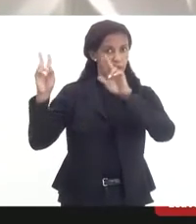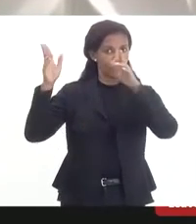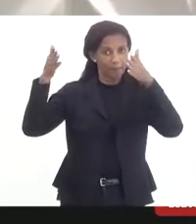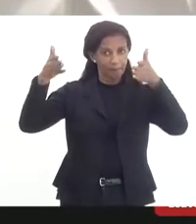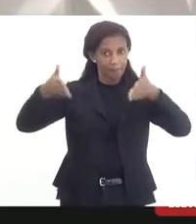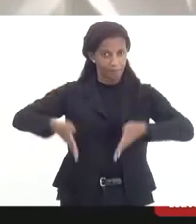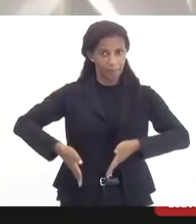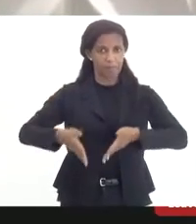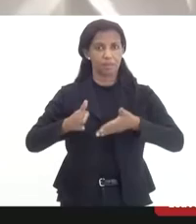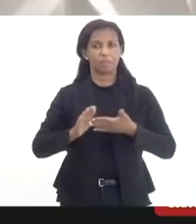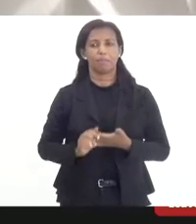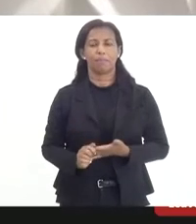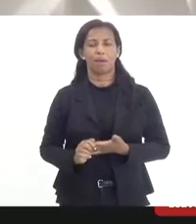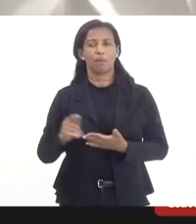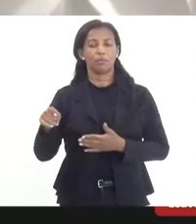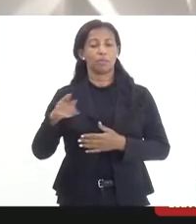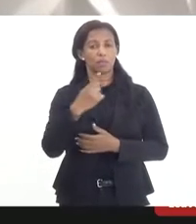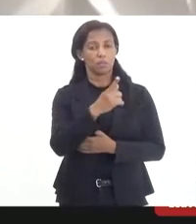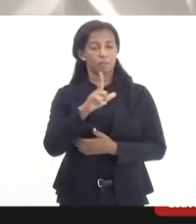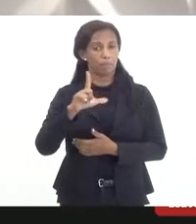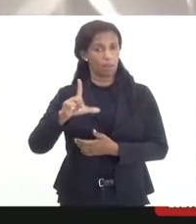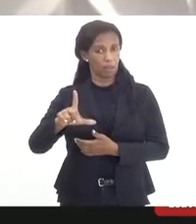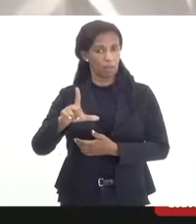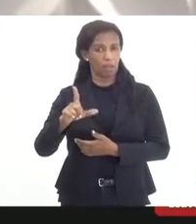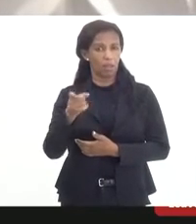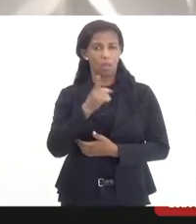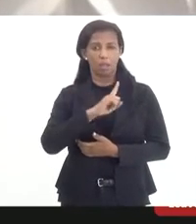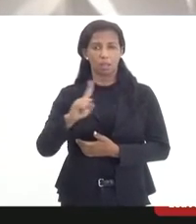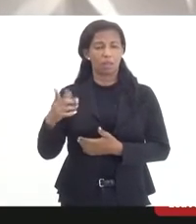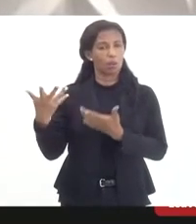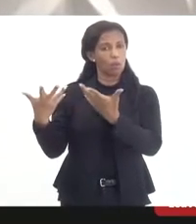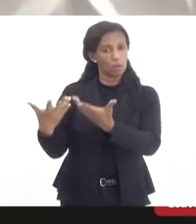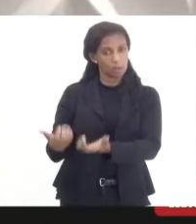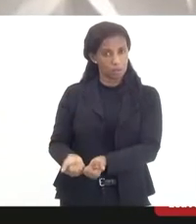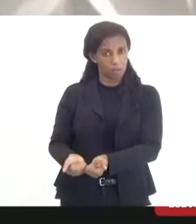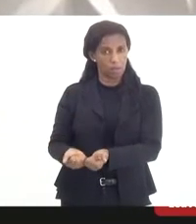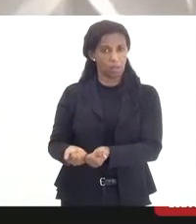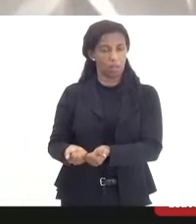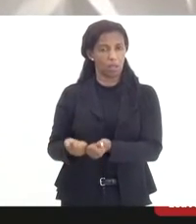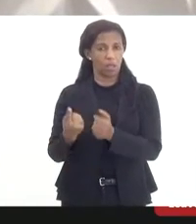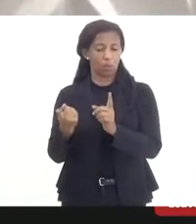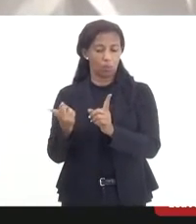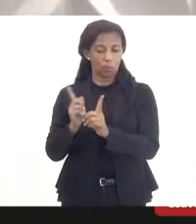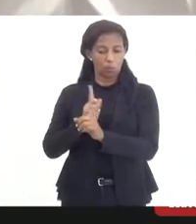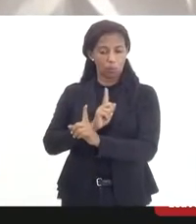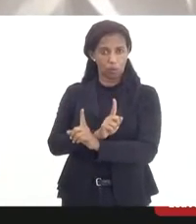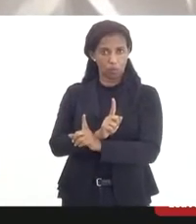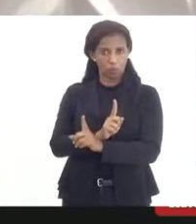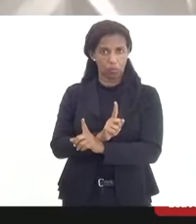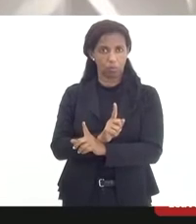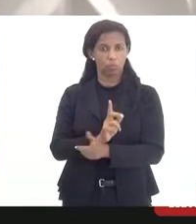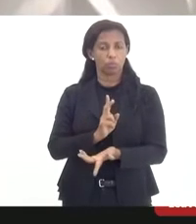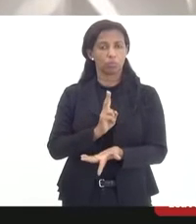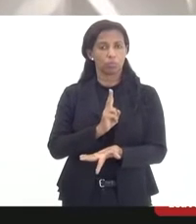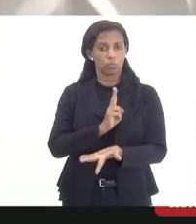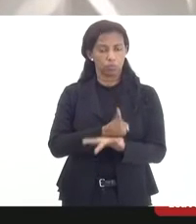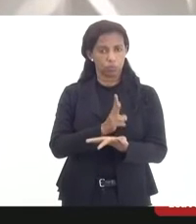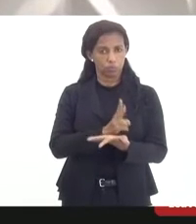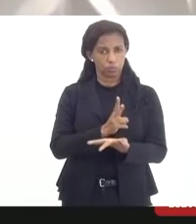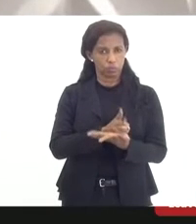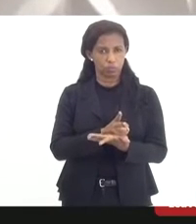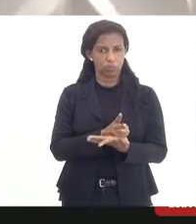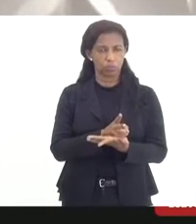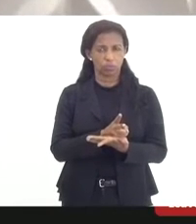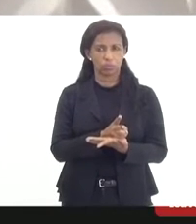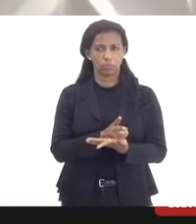projeto é não permitir o retorno constante para